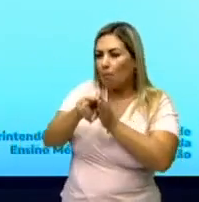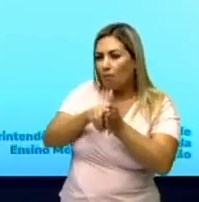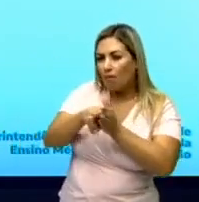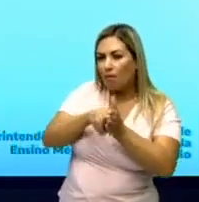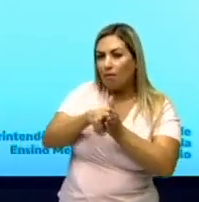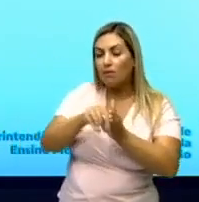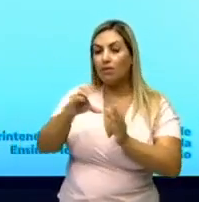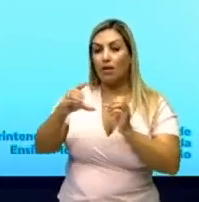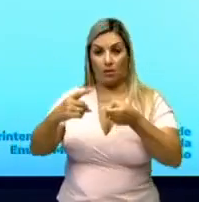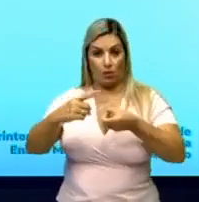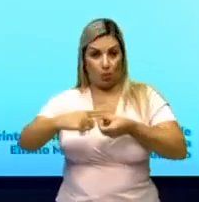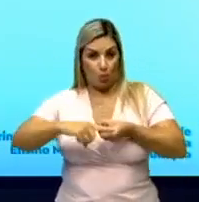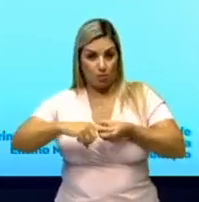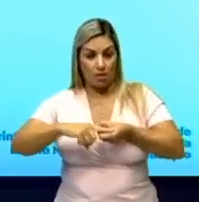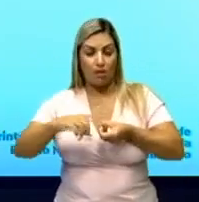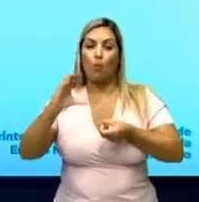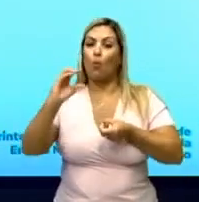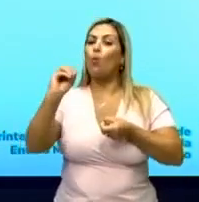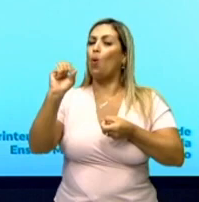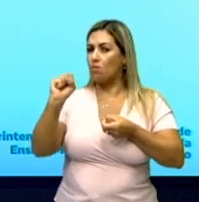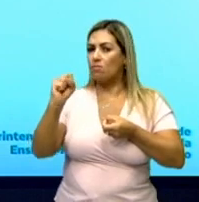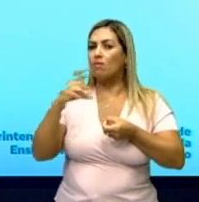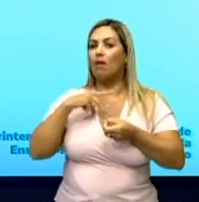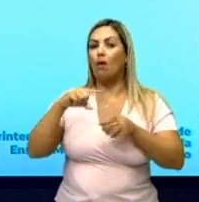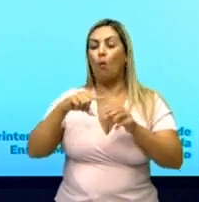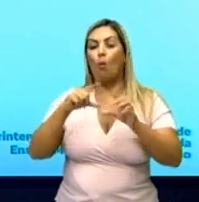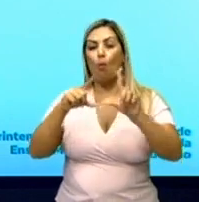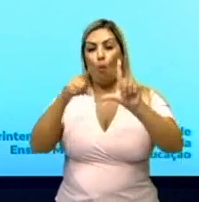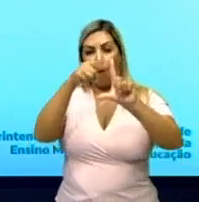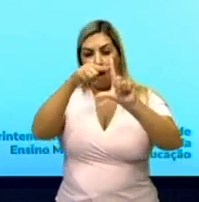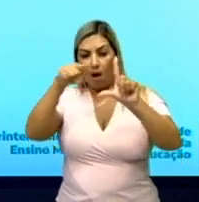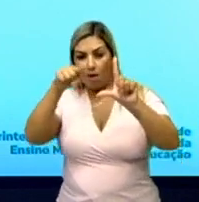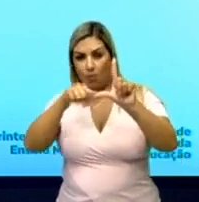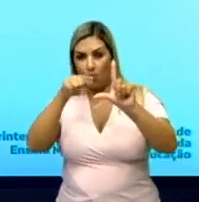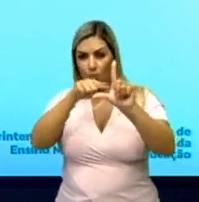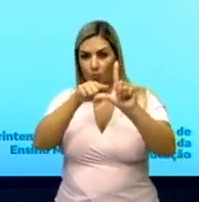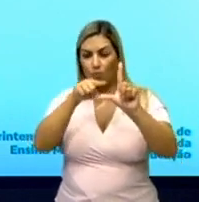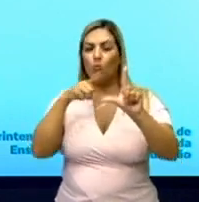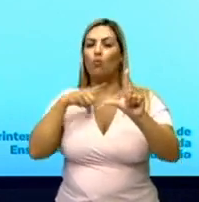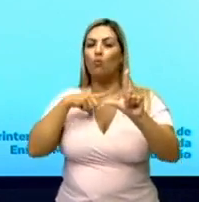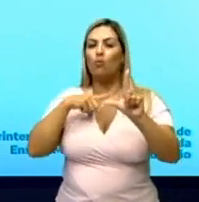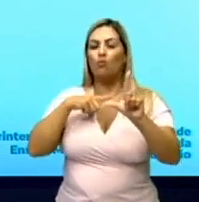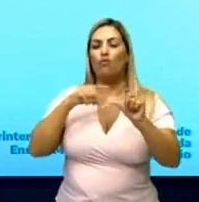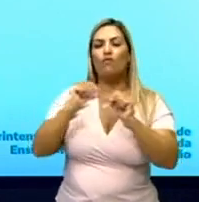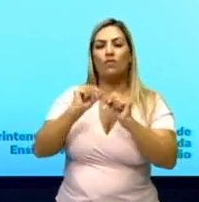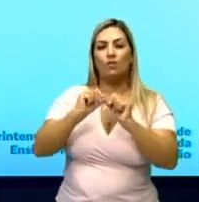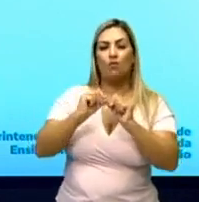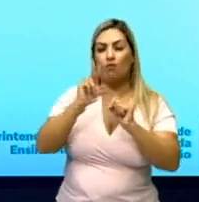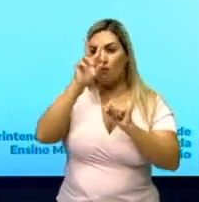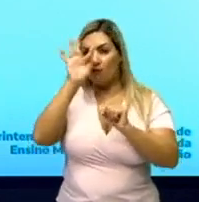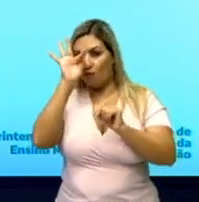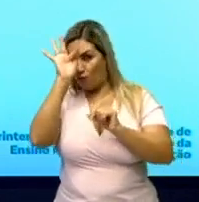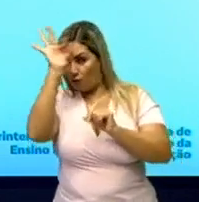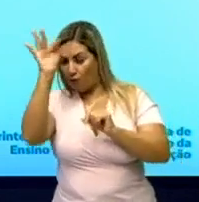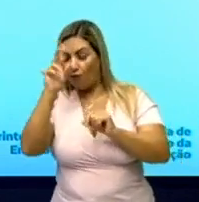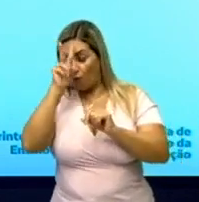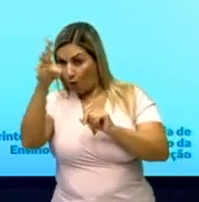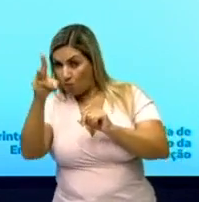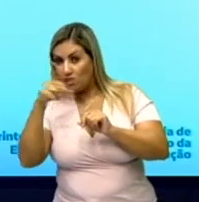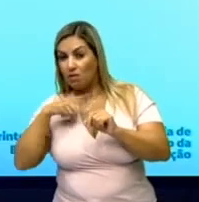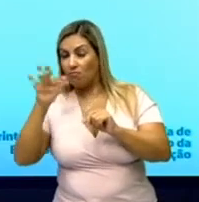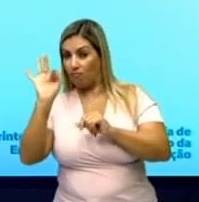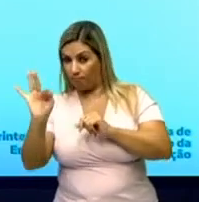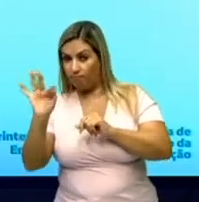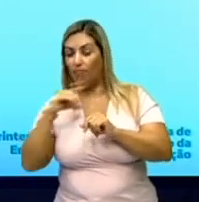O cosseno, na verdade, aqui vai ser o ângulo formado entre a minha força e o meu deslocamento. Então, nesse caso que nós